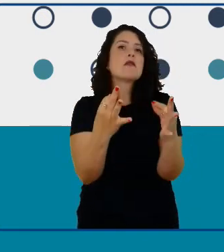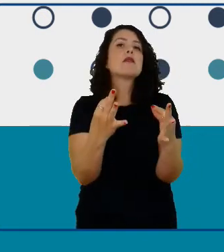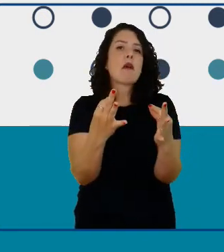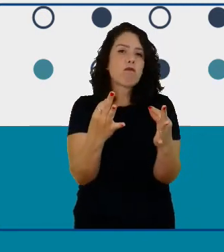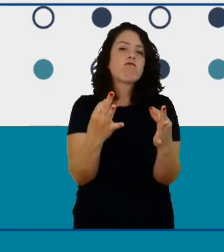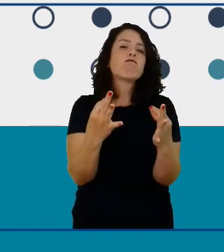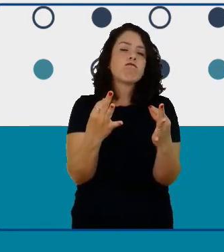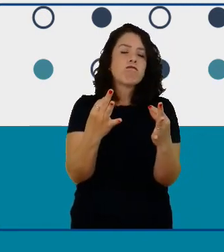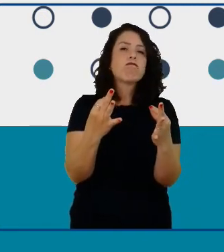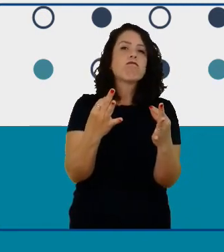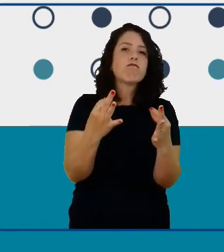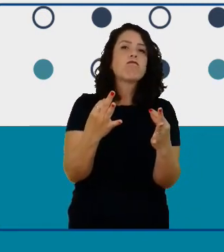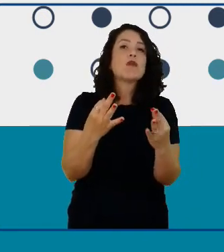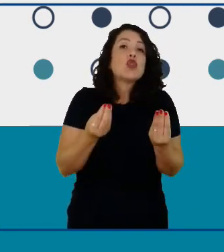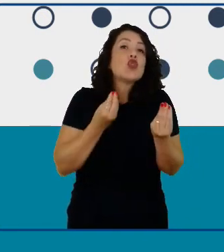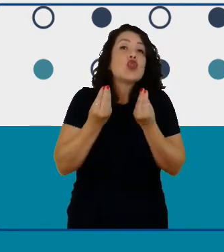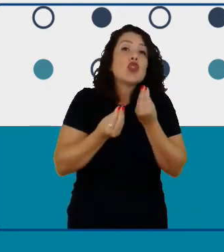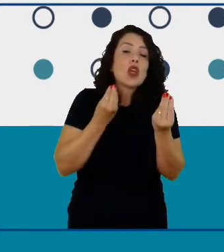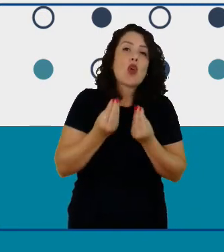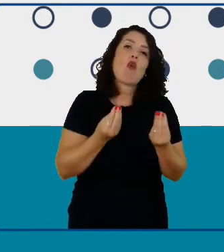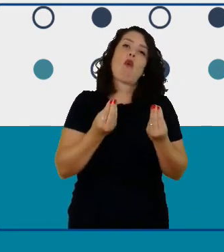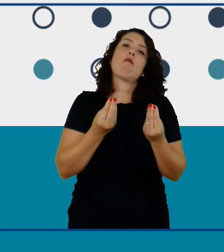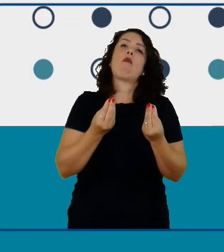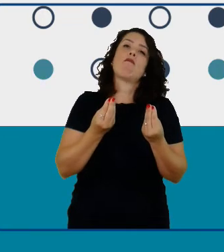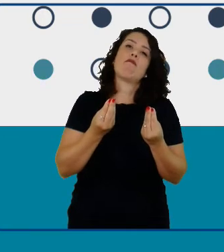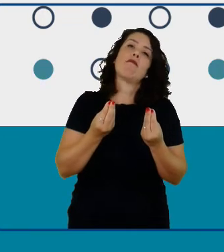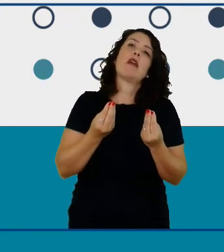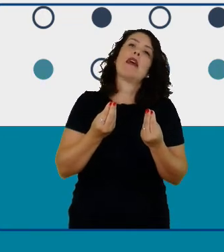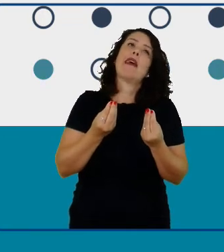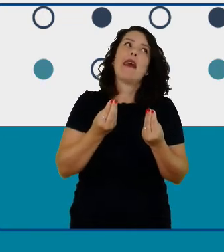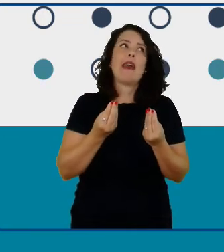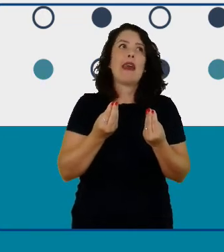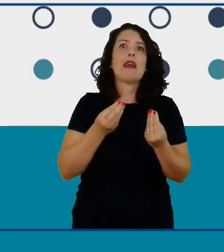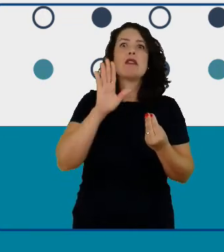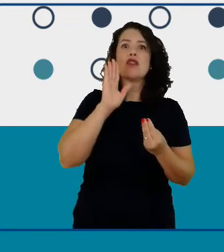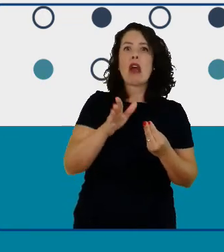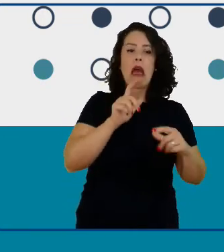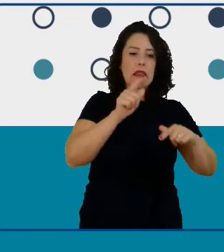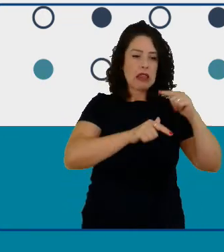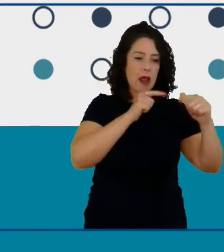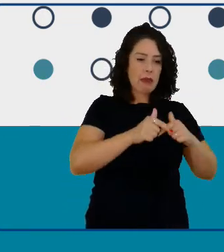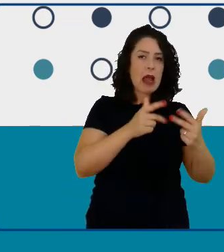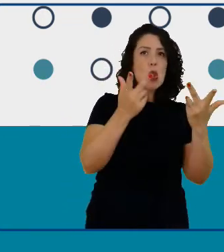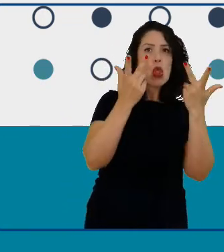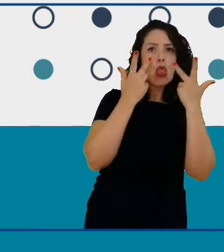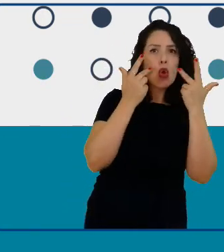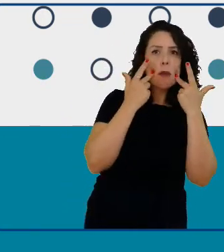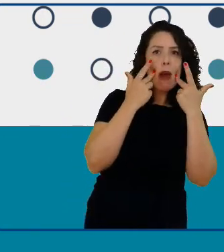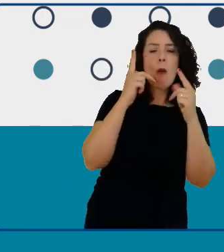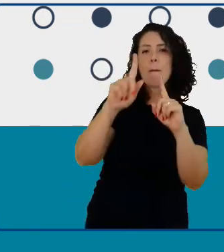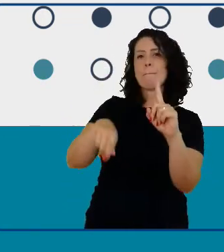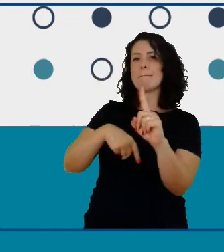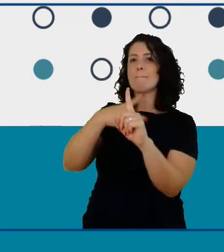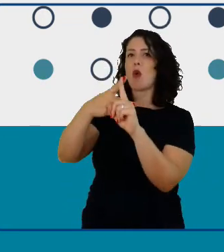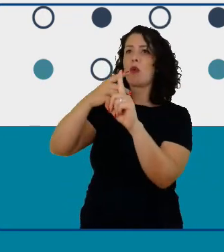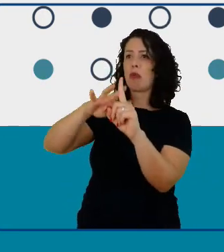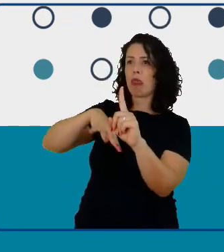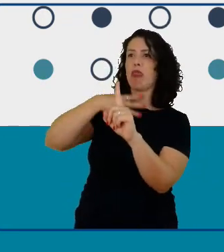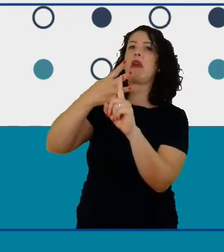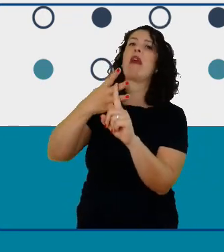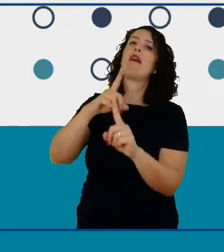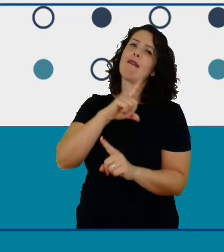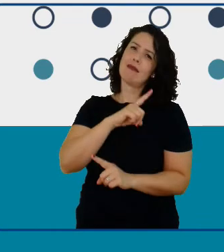a fazer atividades para além do que vocês já fazem no currículo e tem a COVID que foi